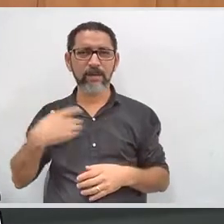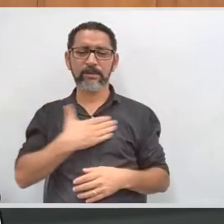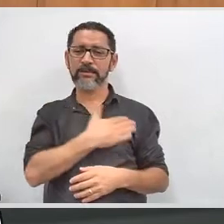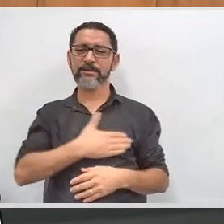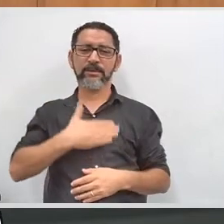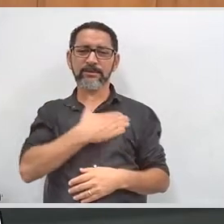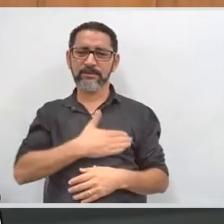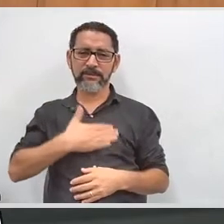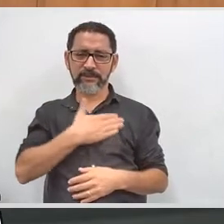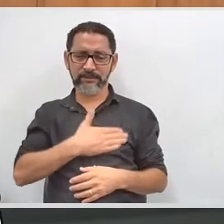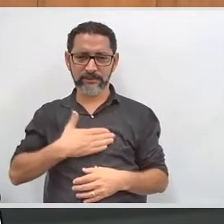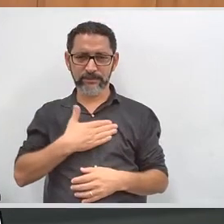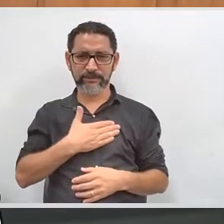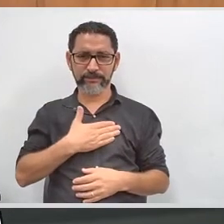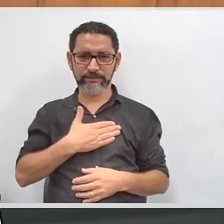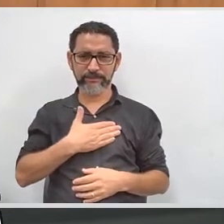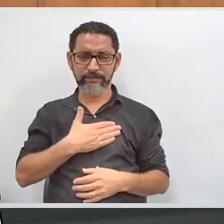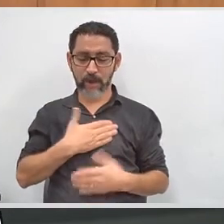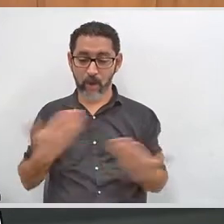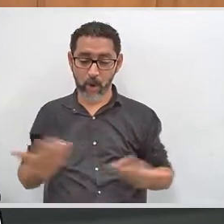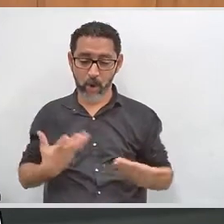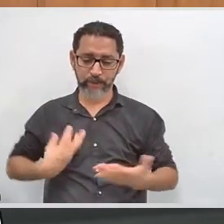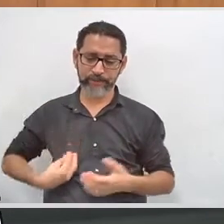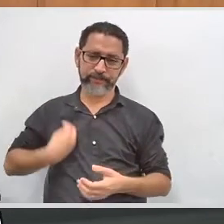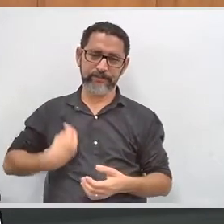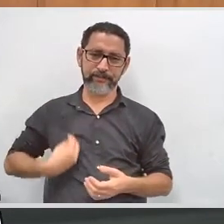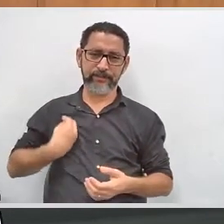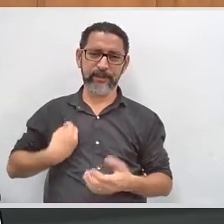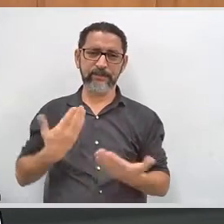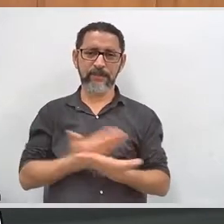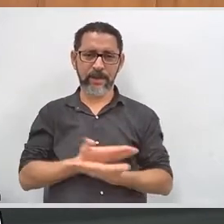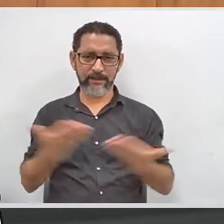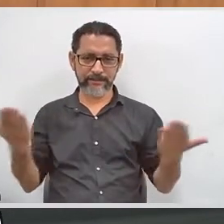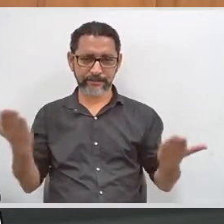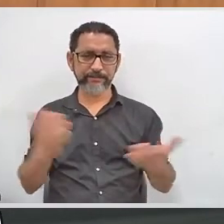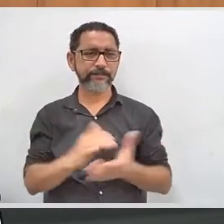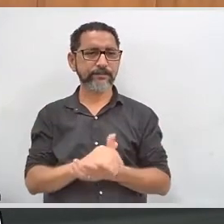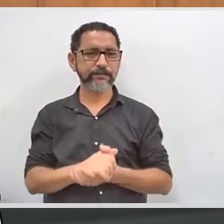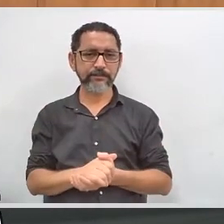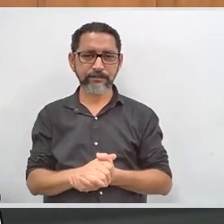uma satisfação de fato participar dessa tarde e,